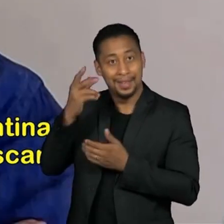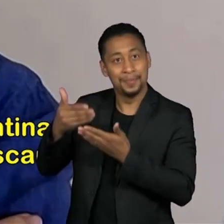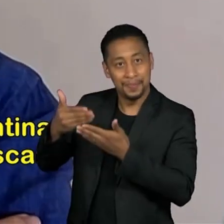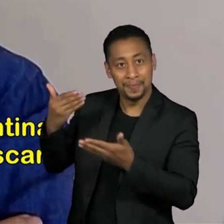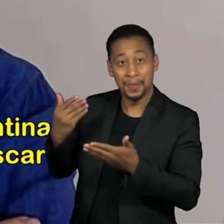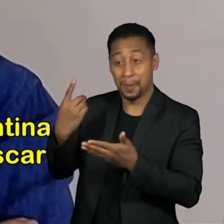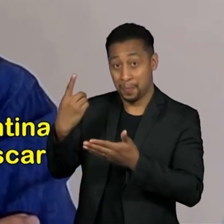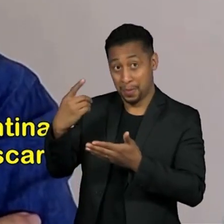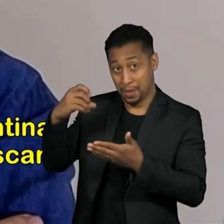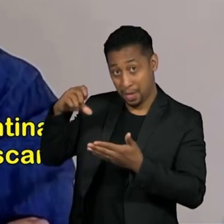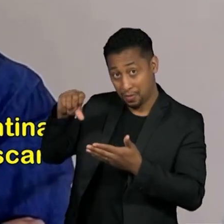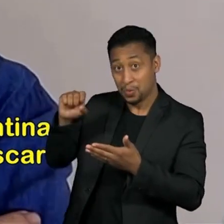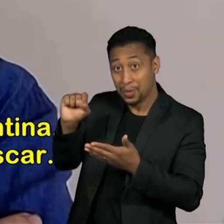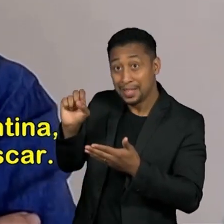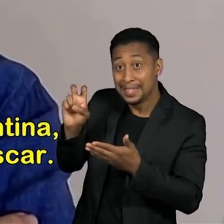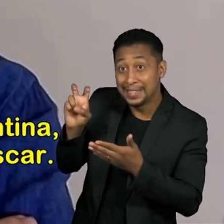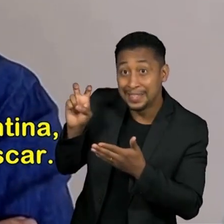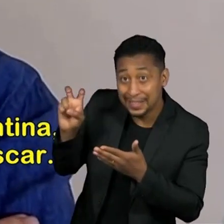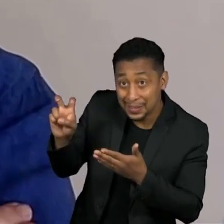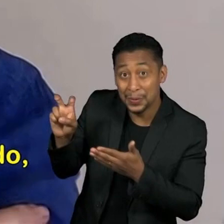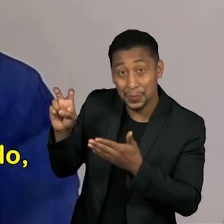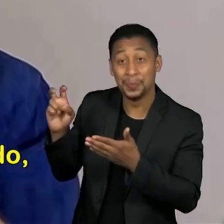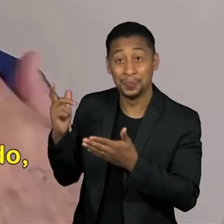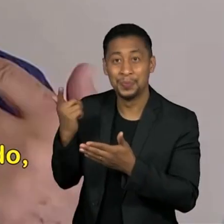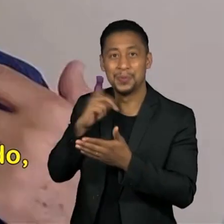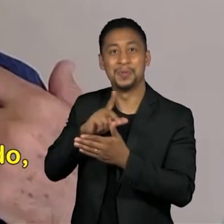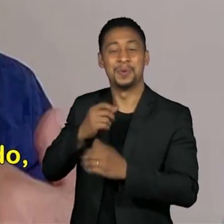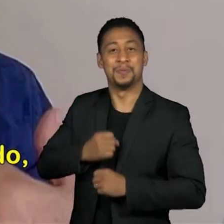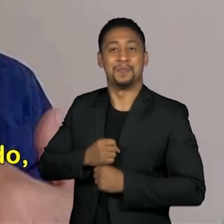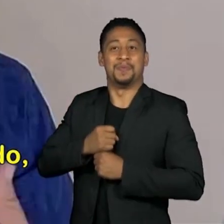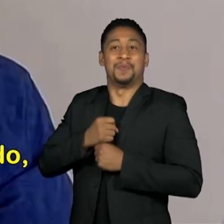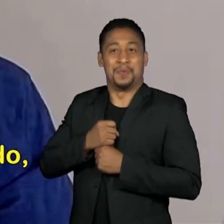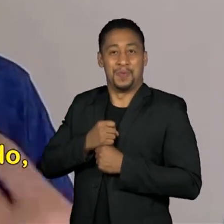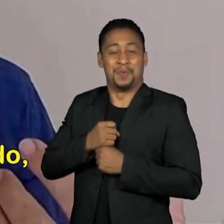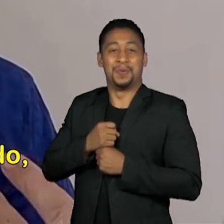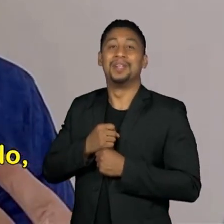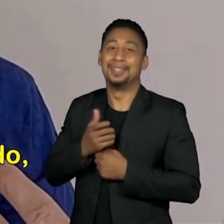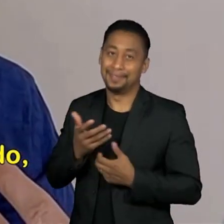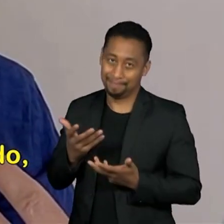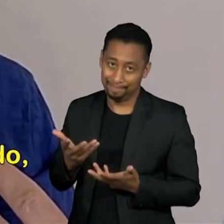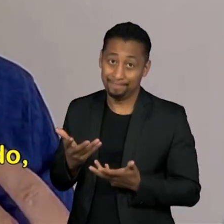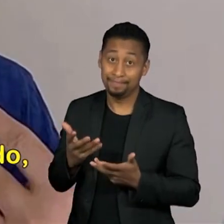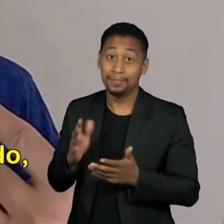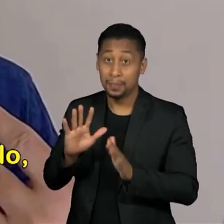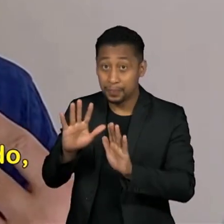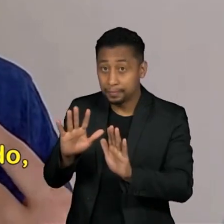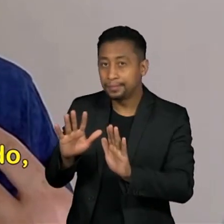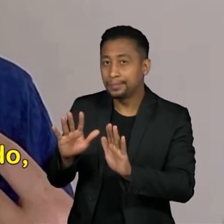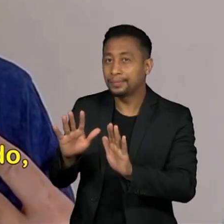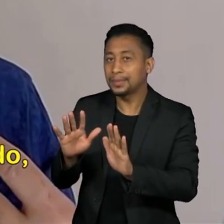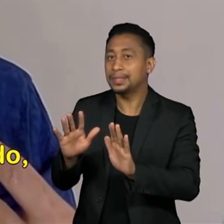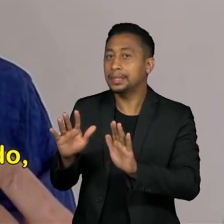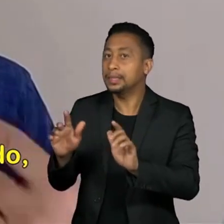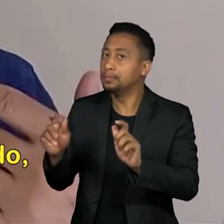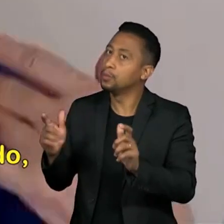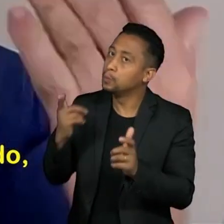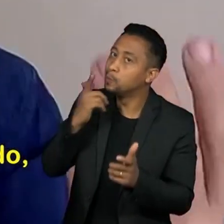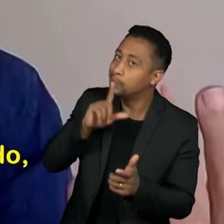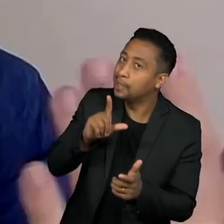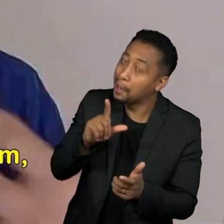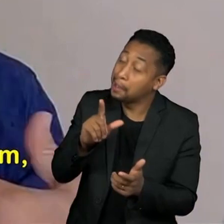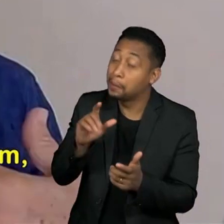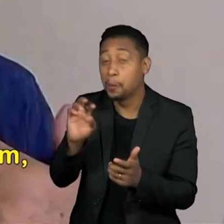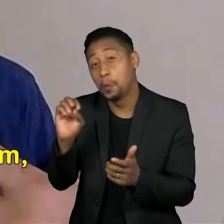terceiro Oscar, a película argentina de 1985. Mas, mire, ganou o perdon o Oscar, a película que está